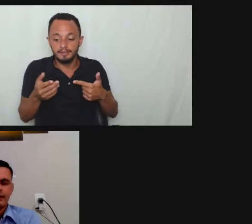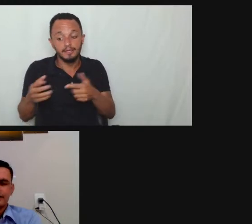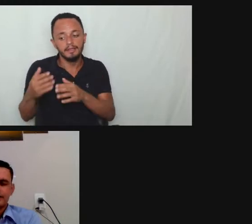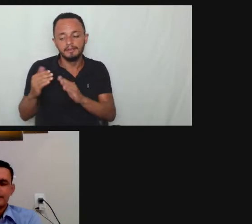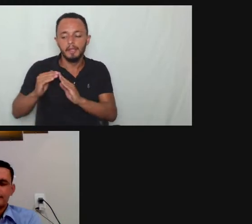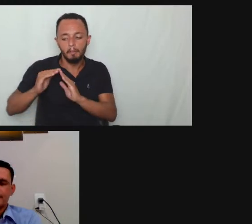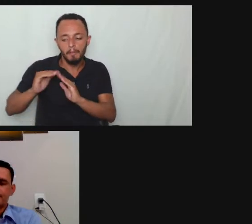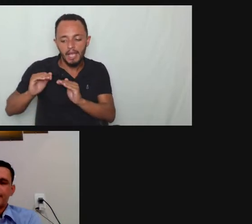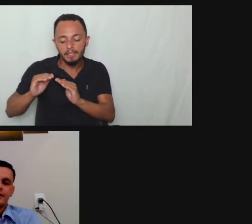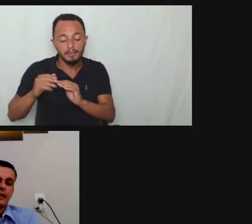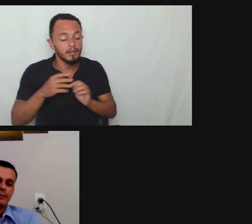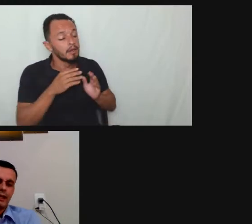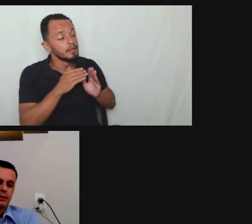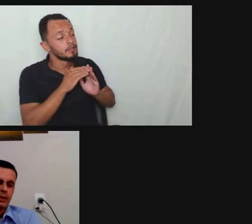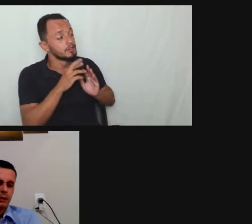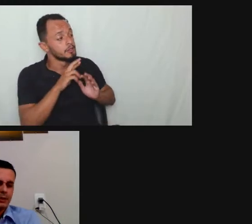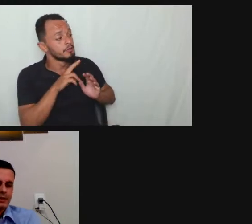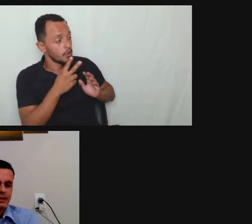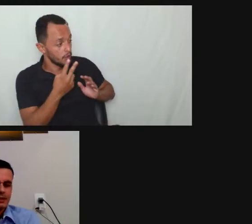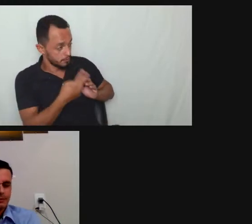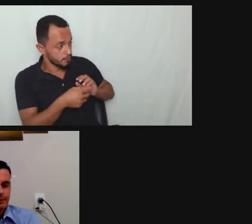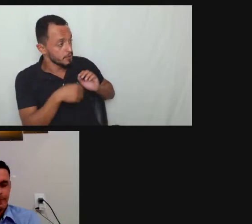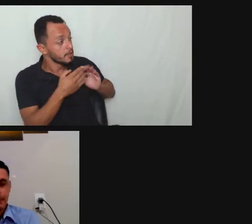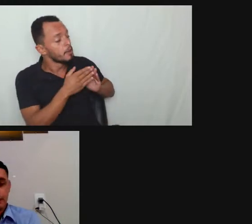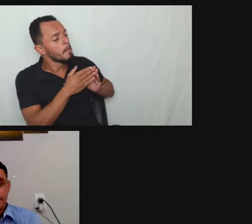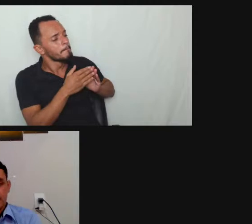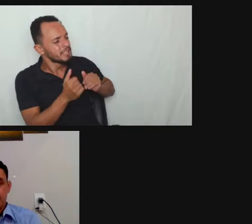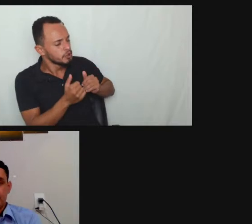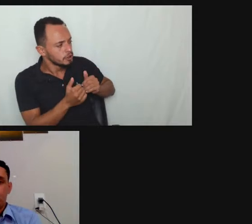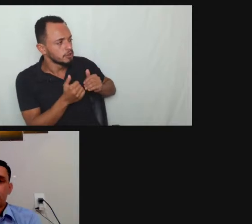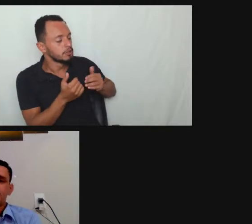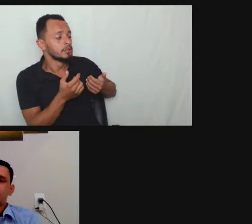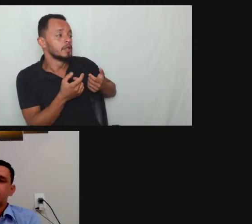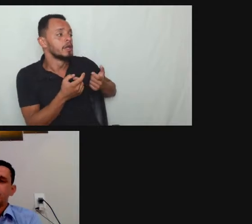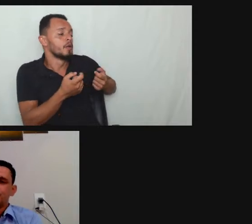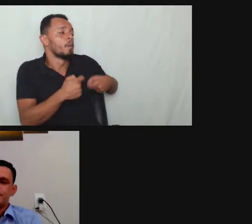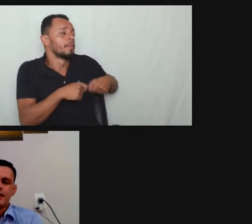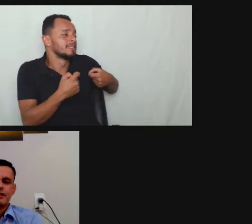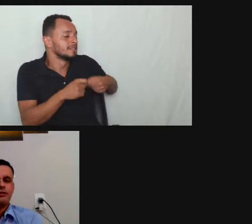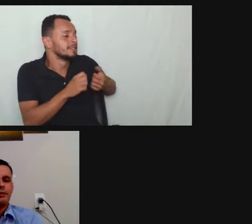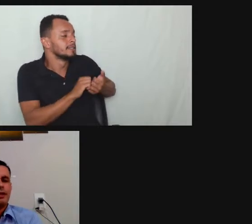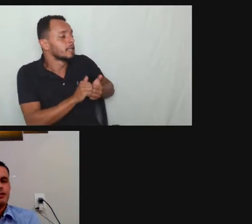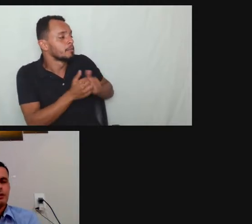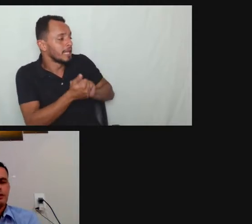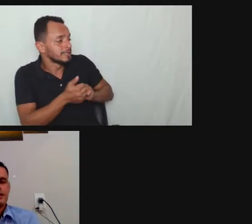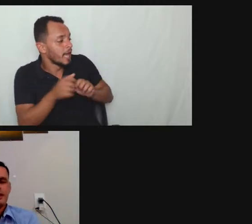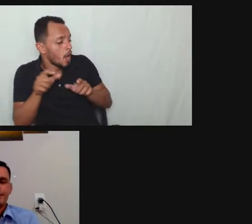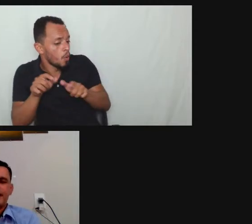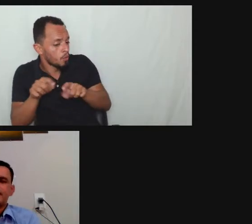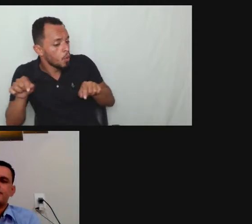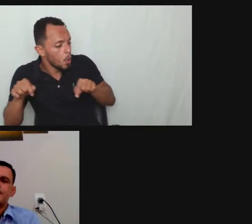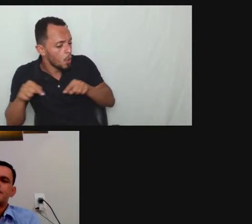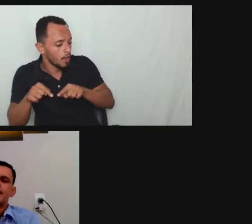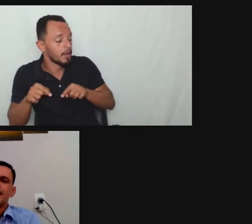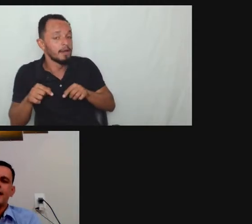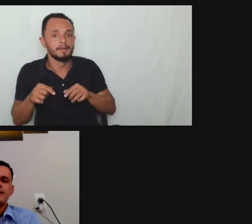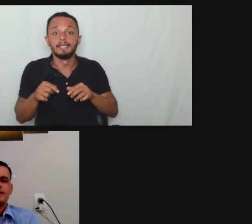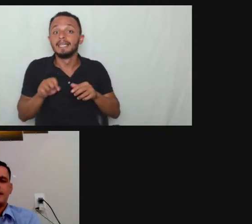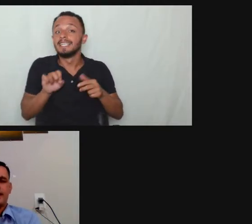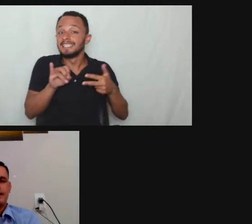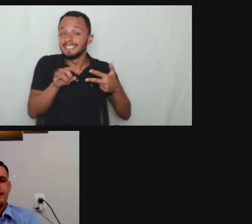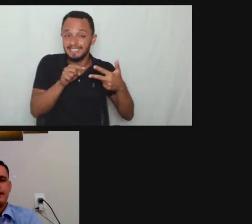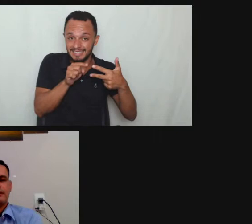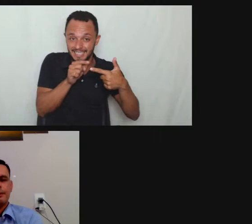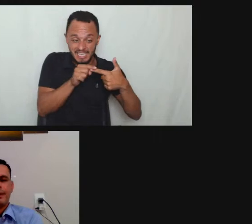vai ter lá essa adaptação que ela precisa não conseguindo administrativamente não conseguindo pelas vias